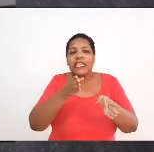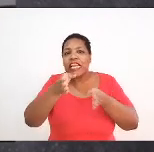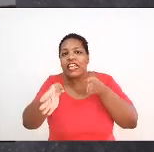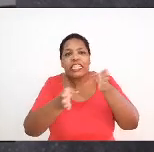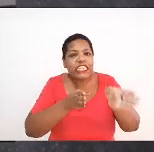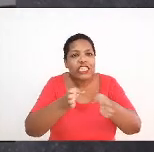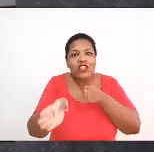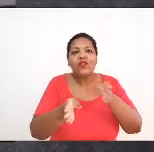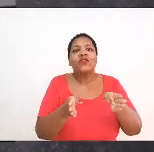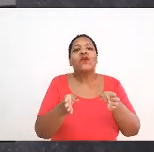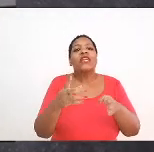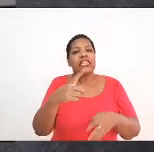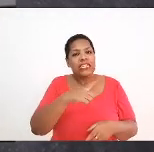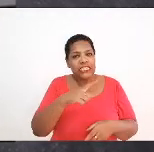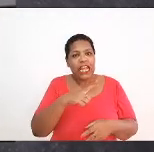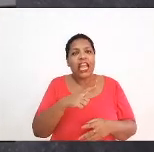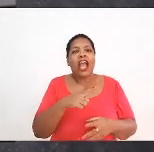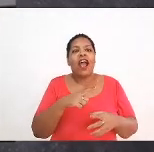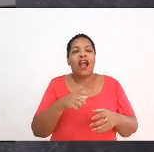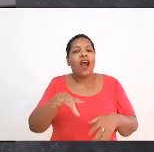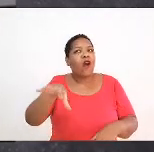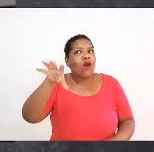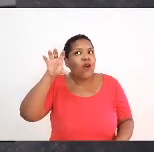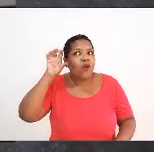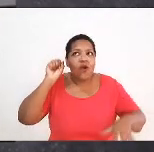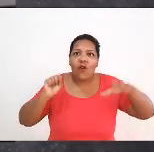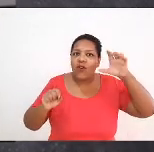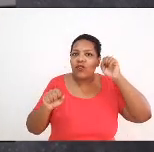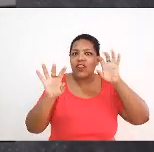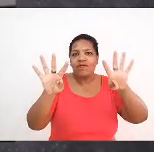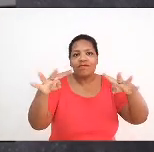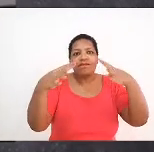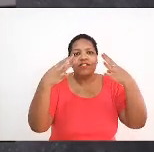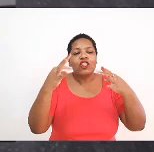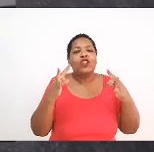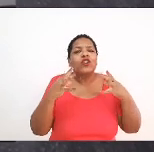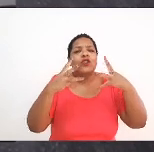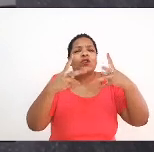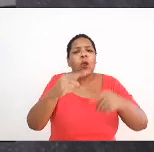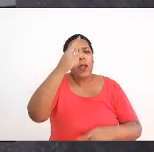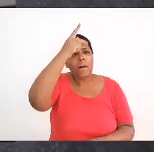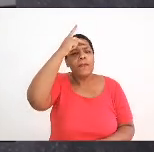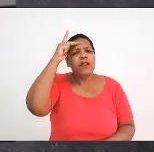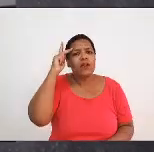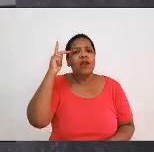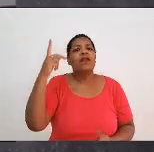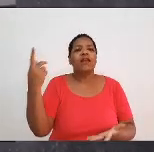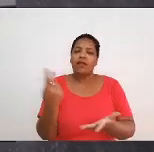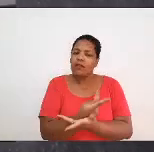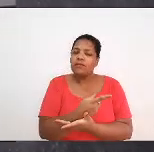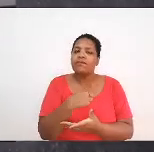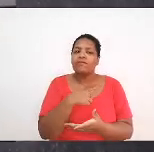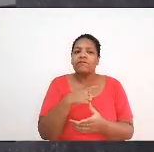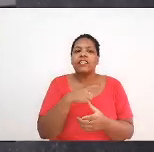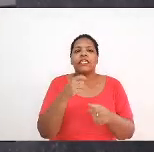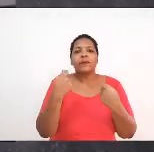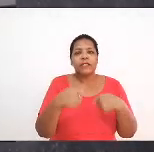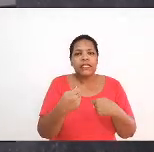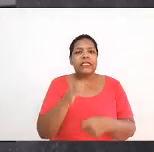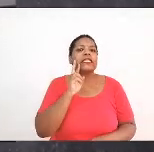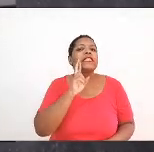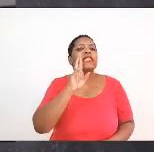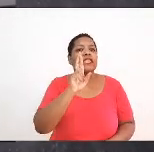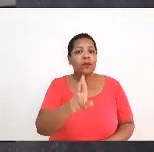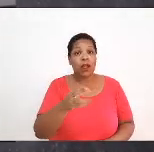a escuta de todas as pessoas que, nesse momento, passam por esse processo e precisam de respostas que a gente entende